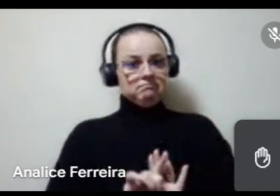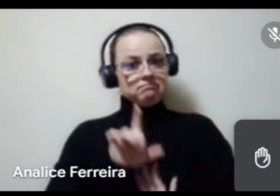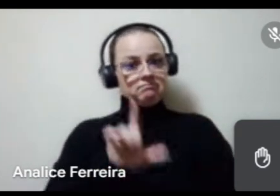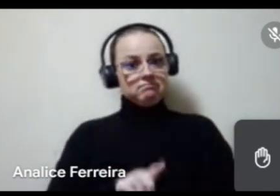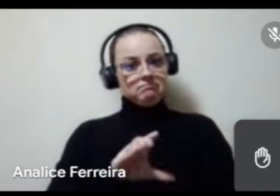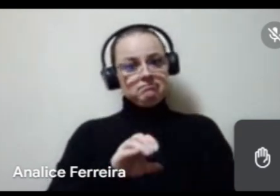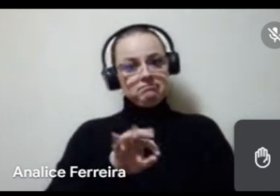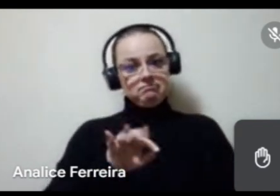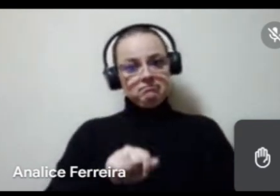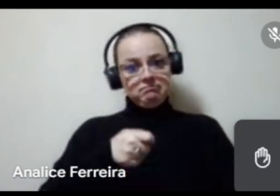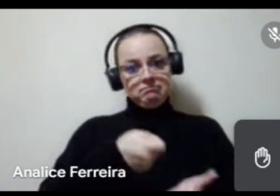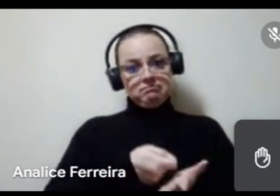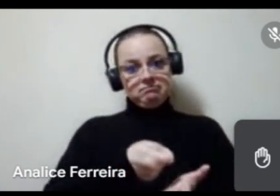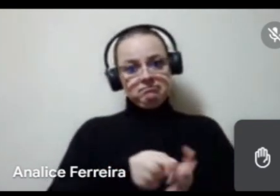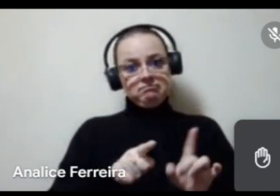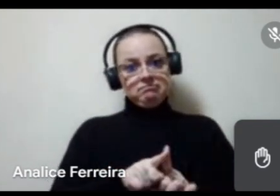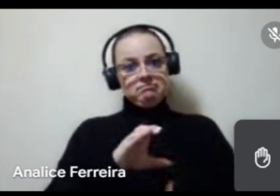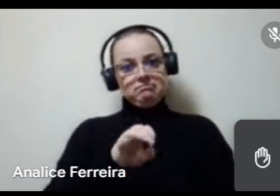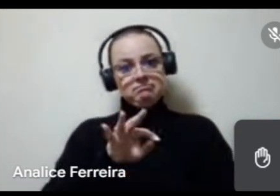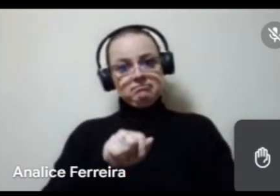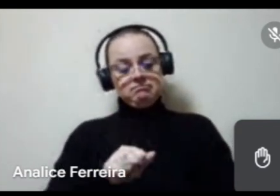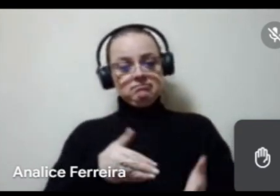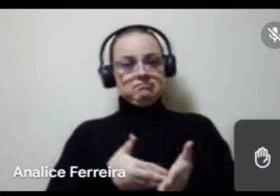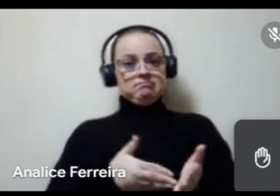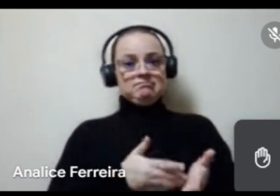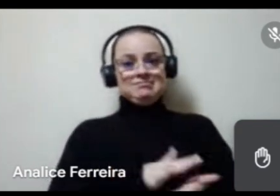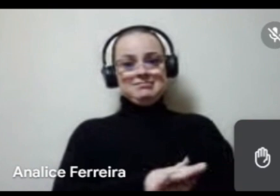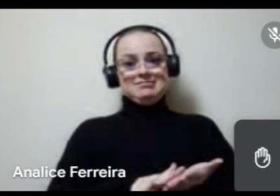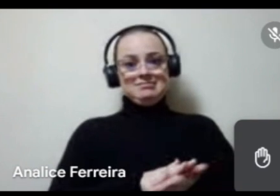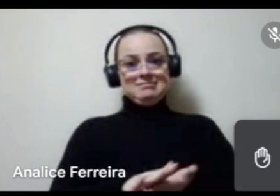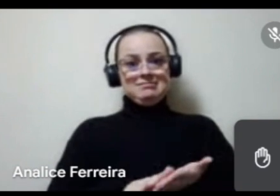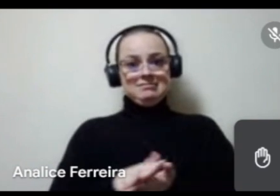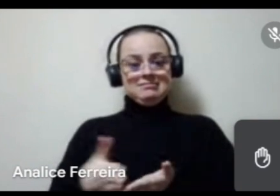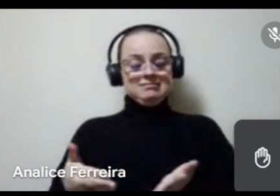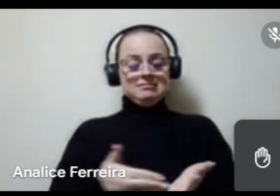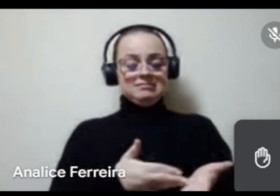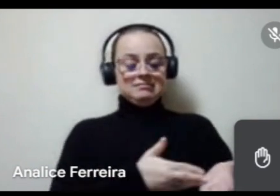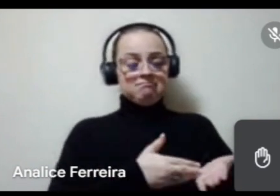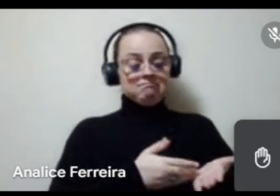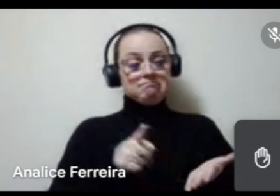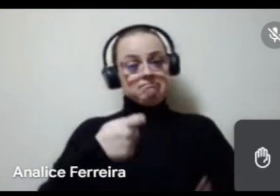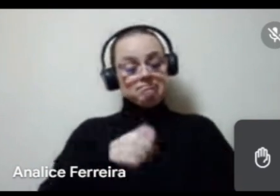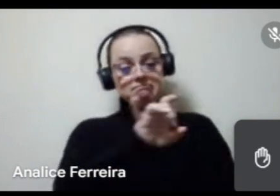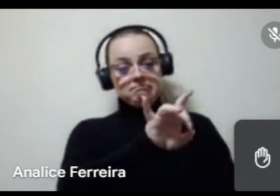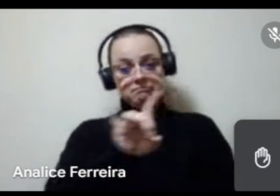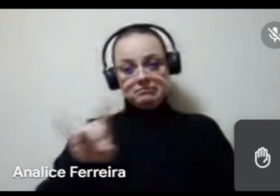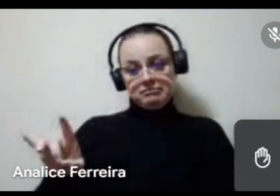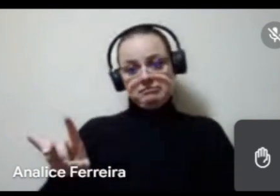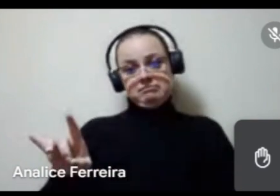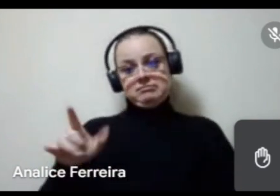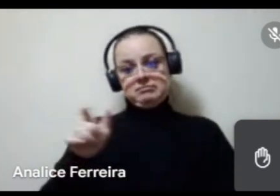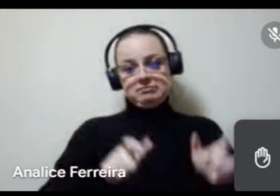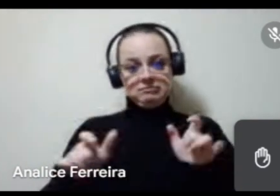obrigatórias e as cotas mínimas, mas nada impede que, a partir das necessidades de cada ente da